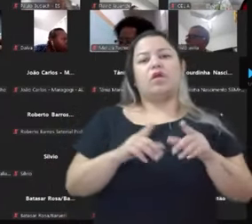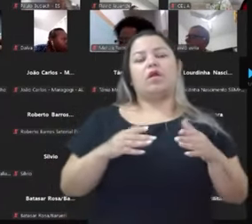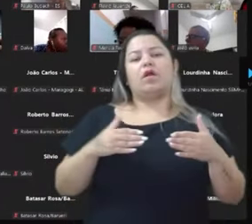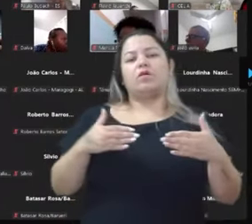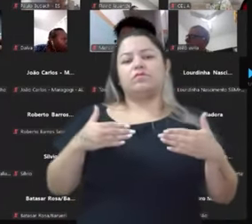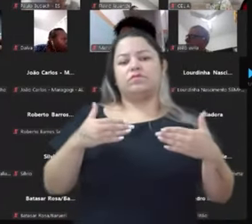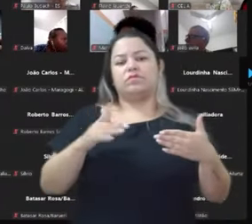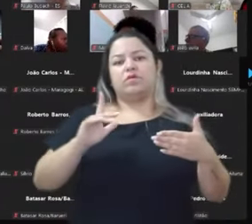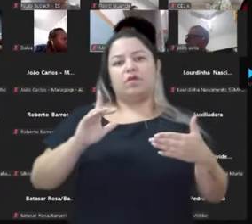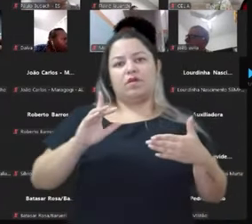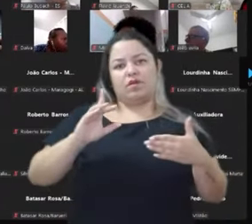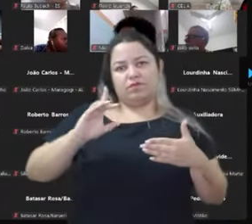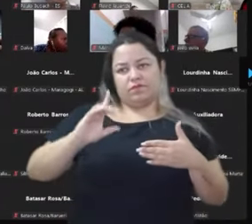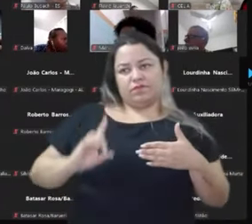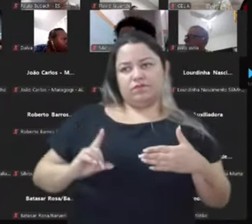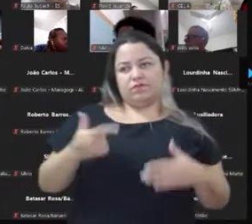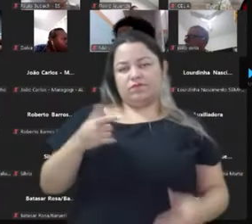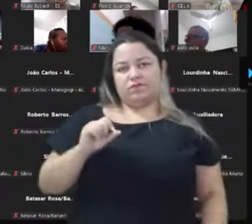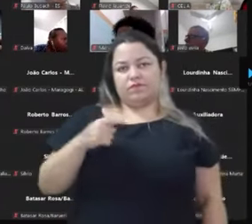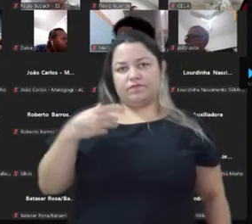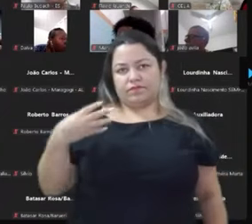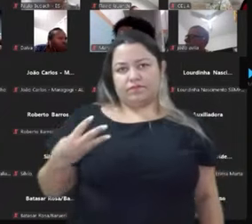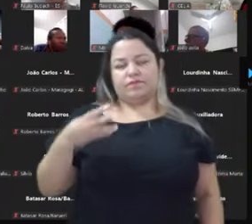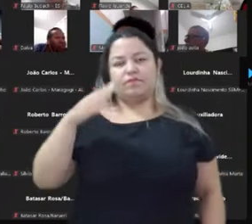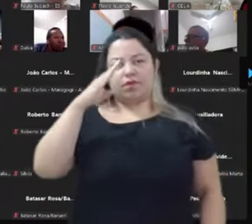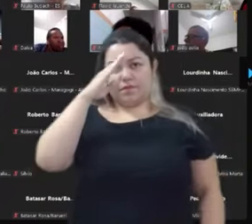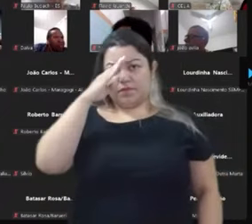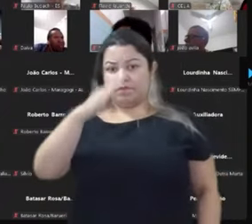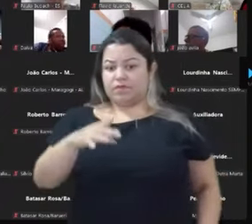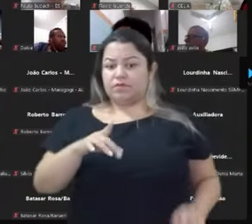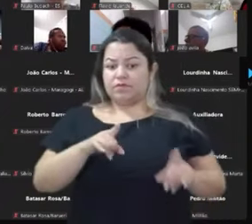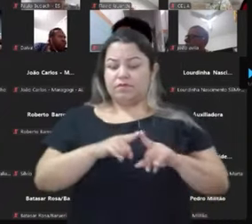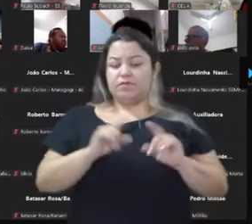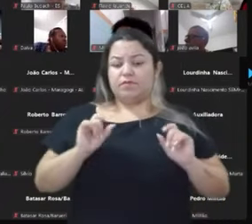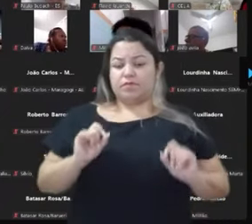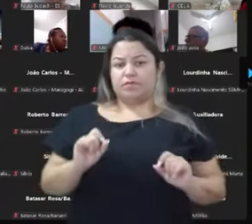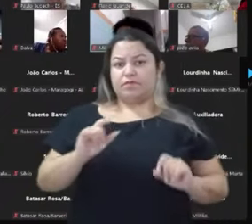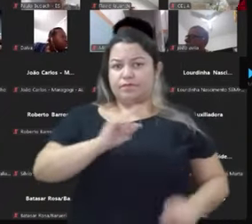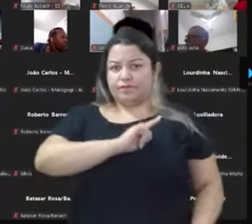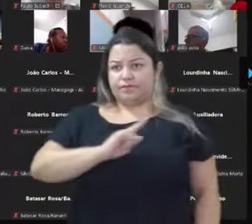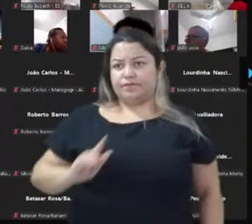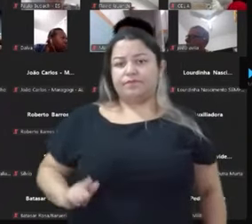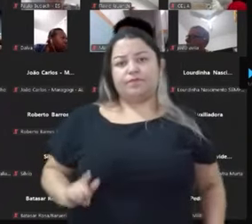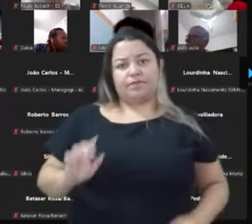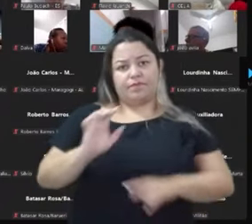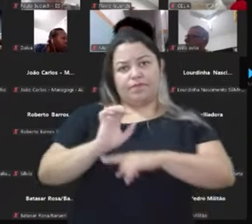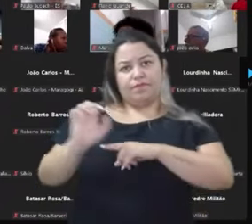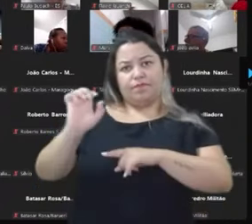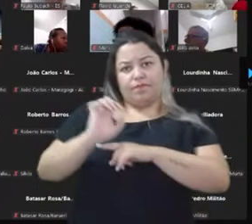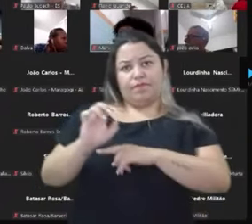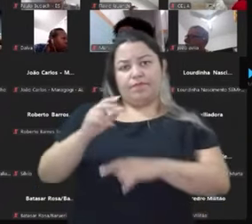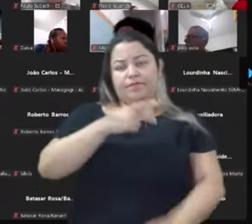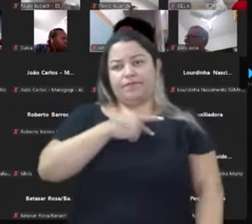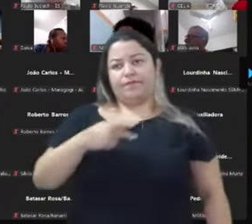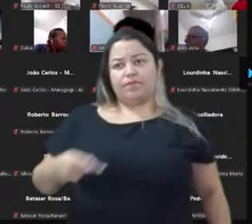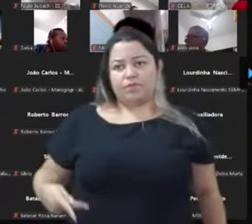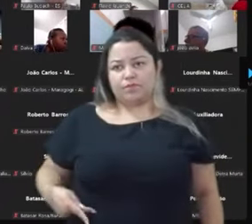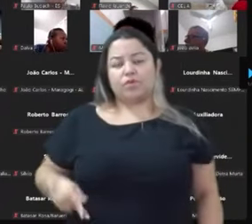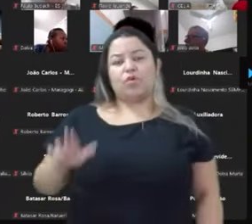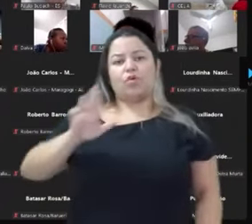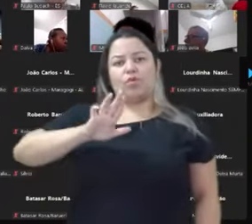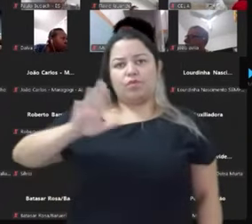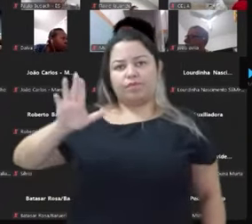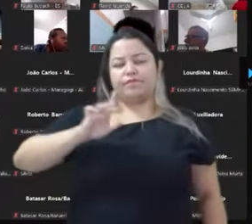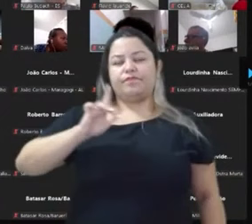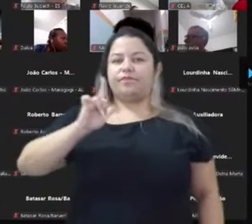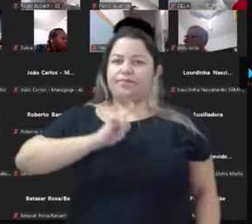nas eleições de 2026, principalmente no Senado e em governos estaduais? Porque na eleição presidencial, o Lula tem uma